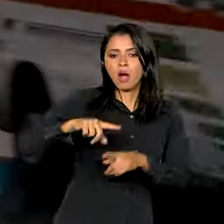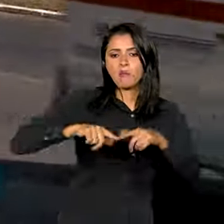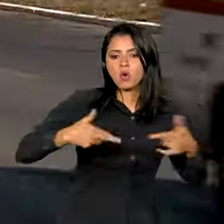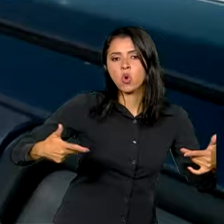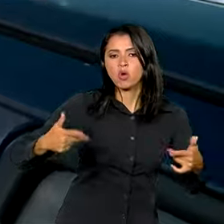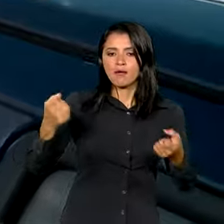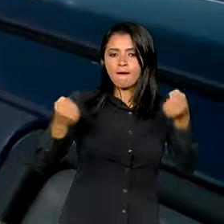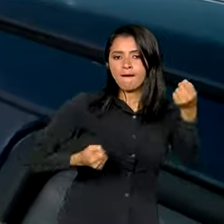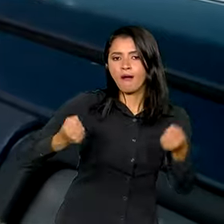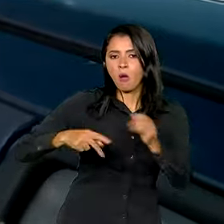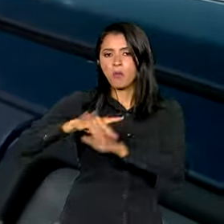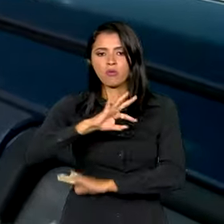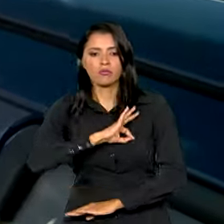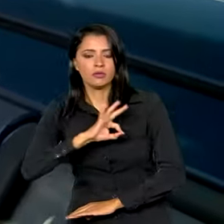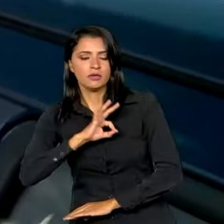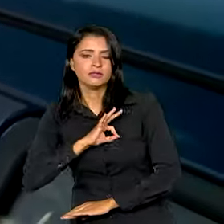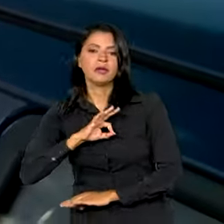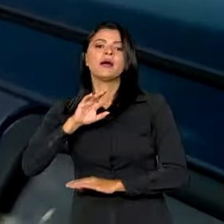viaturas, por meio do Pronace 2.